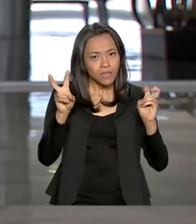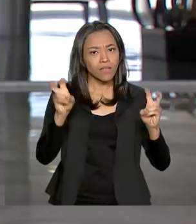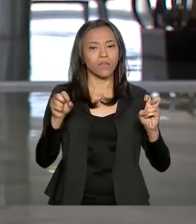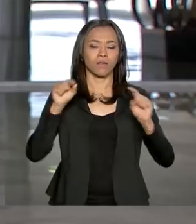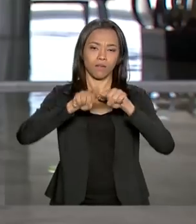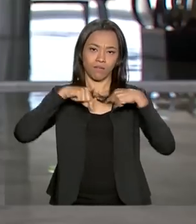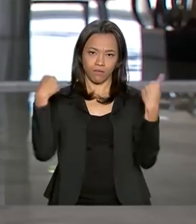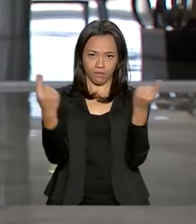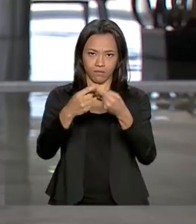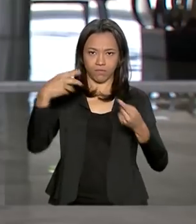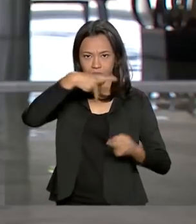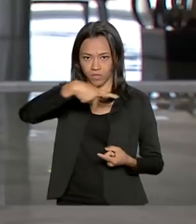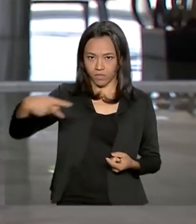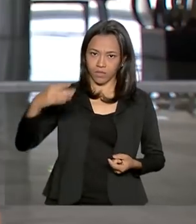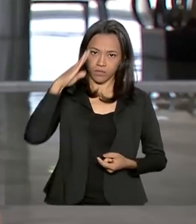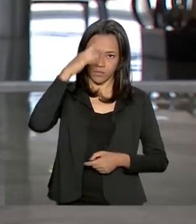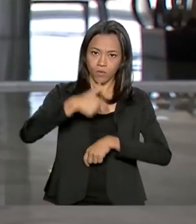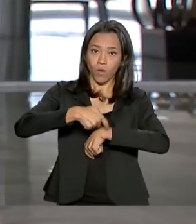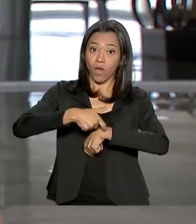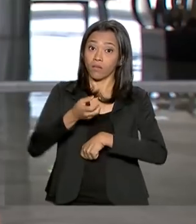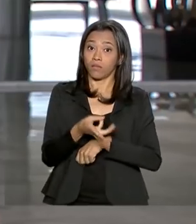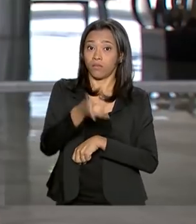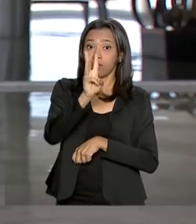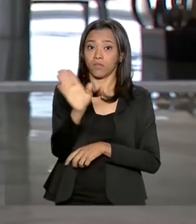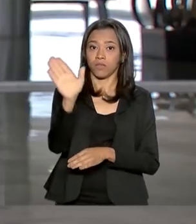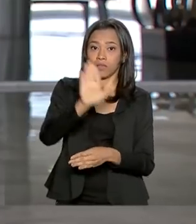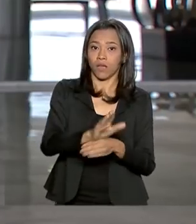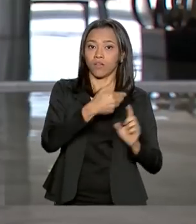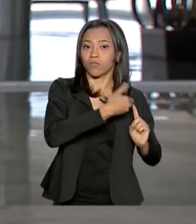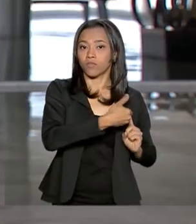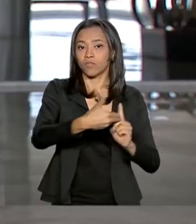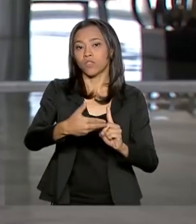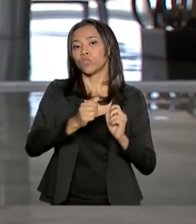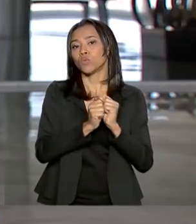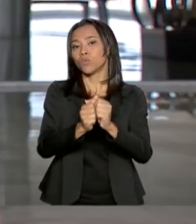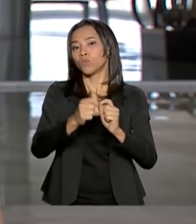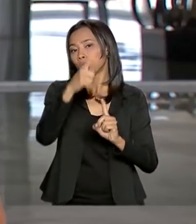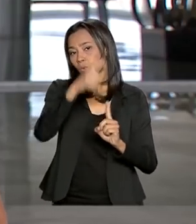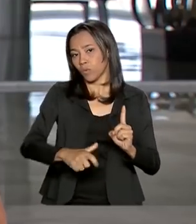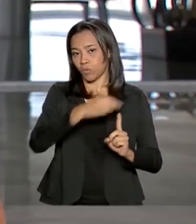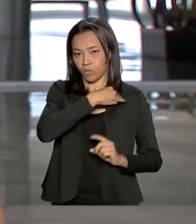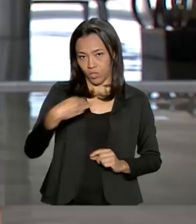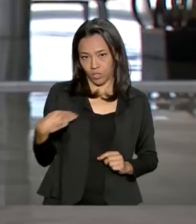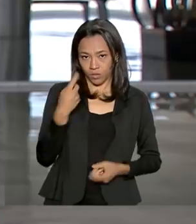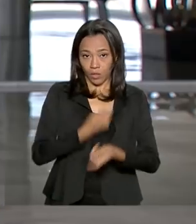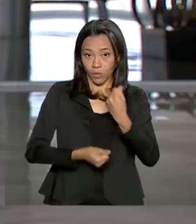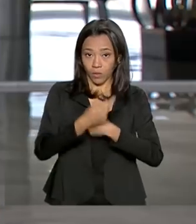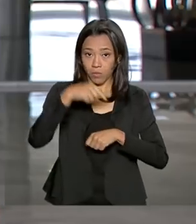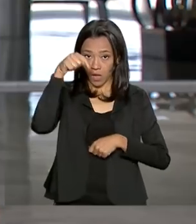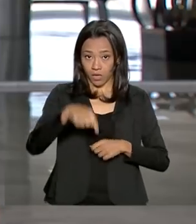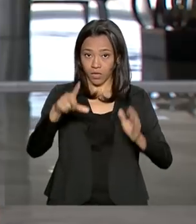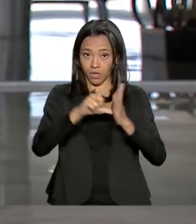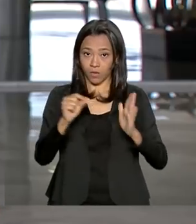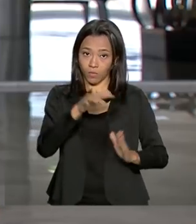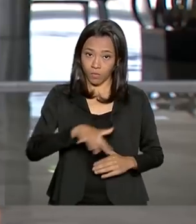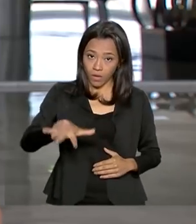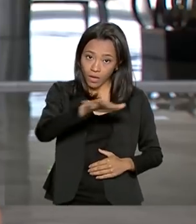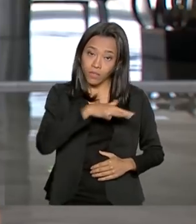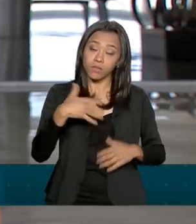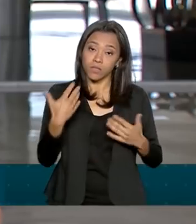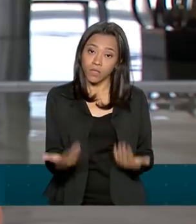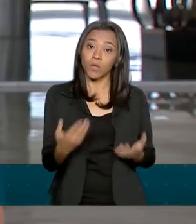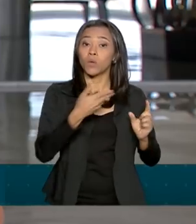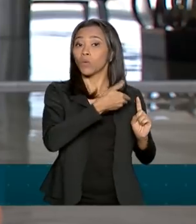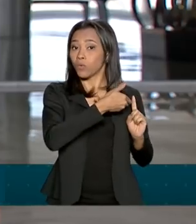presidente Jair Bolsonaro, logo mais às três da tarde, com o ministro da Economia, Paulo Guedes, aqui no Palácio do Planalto. O ministro vem, então,